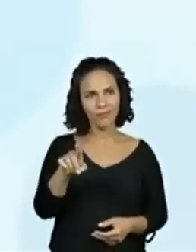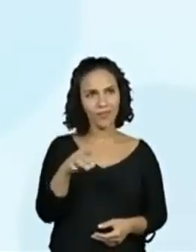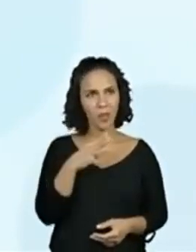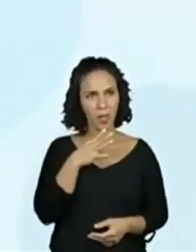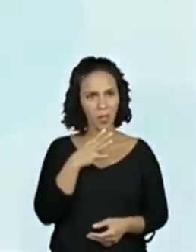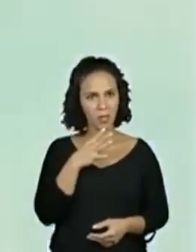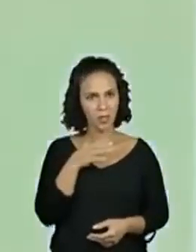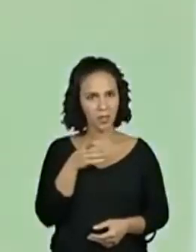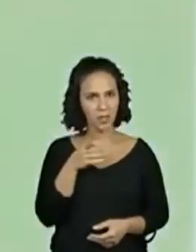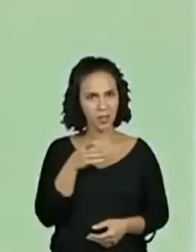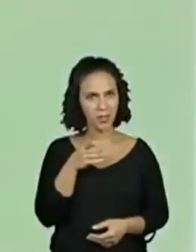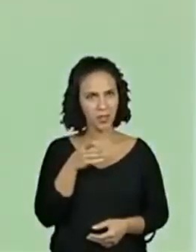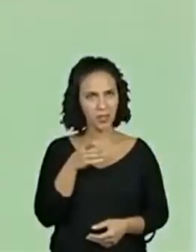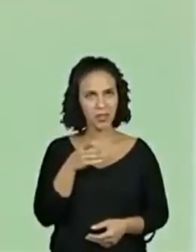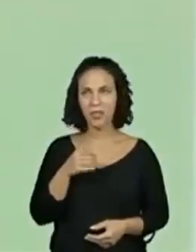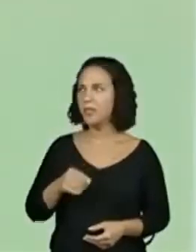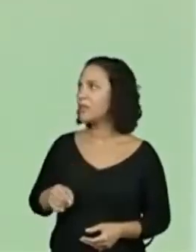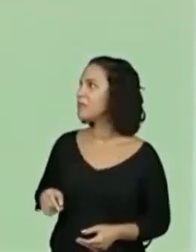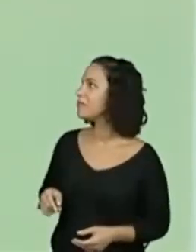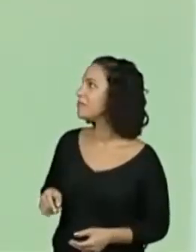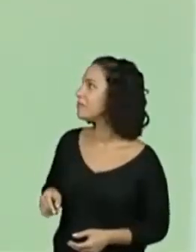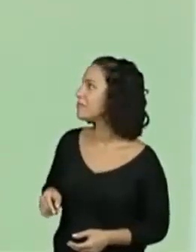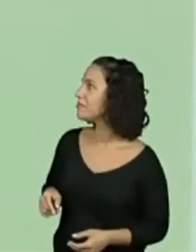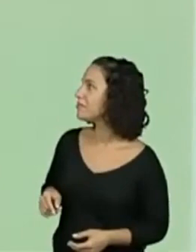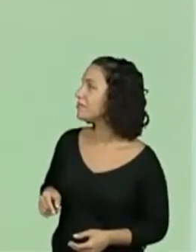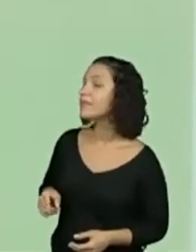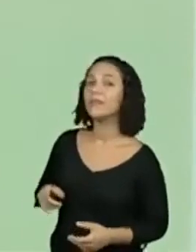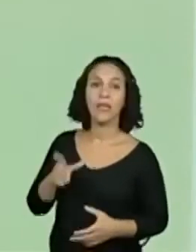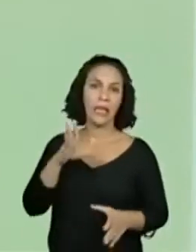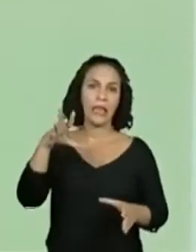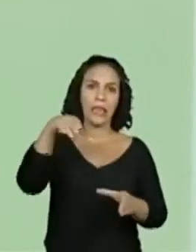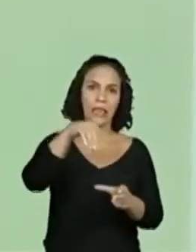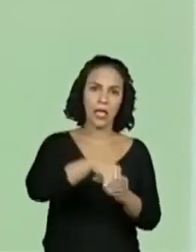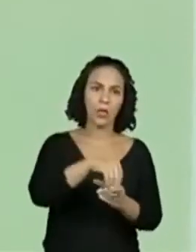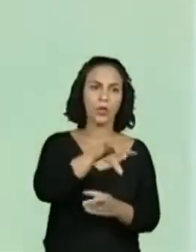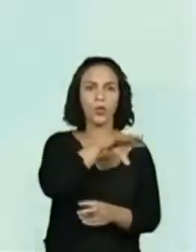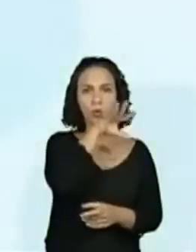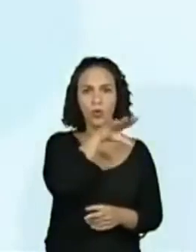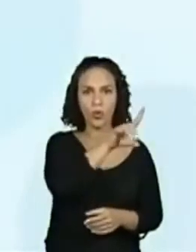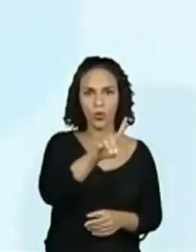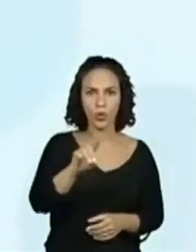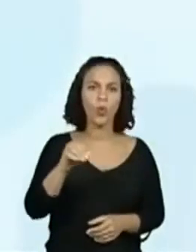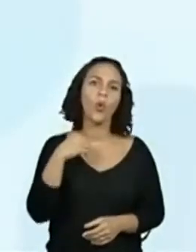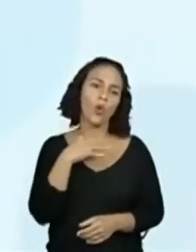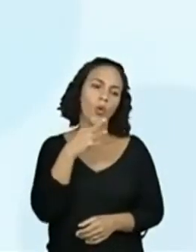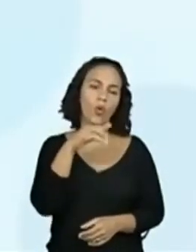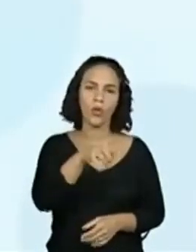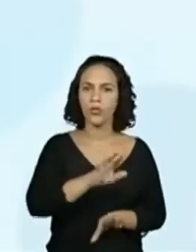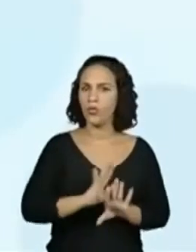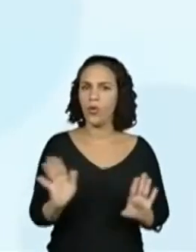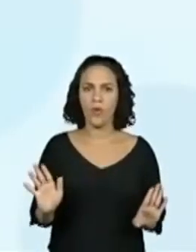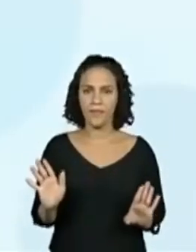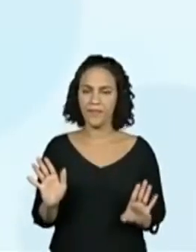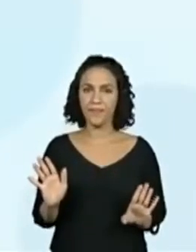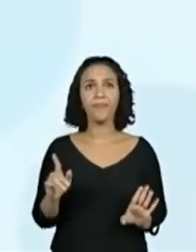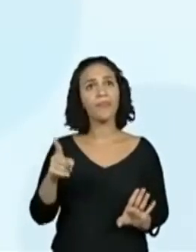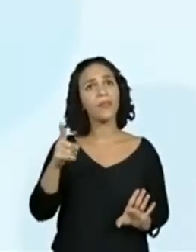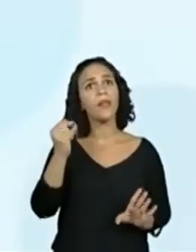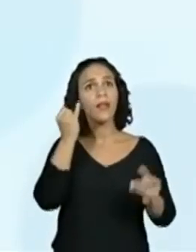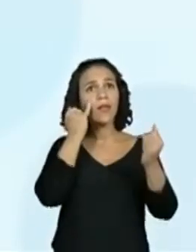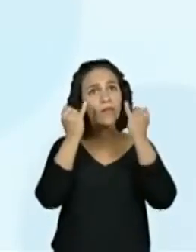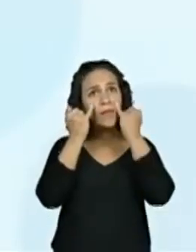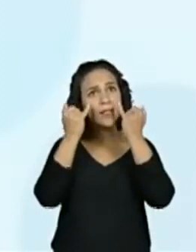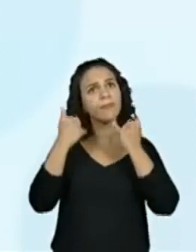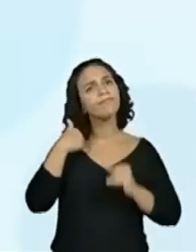conhecem o teiu. Eu só conheci no zoológico mesmo. E nós temos algumas informações aqui que nós vamos